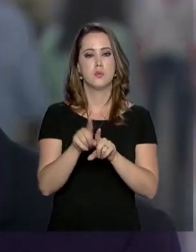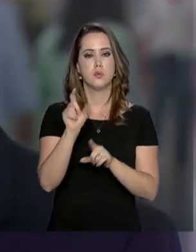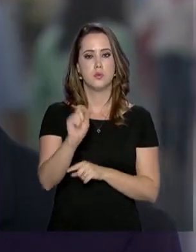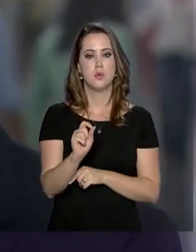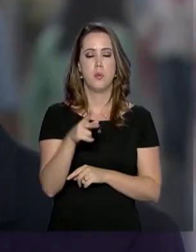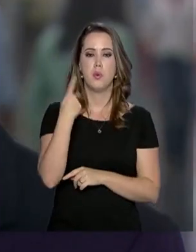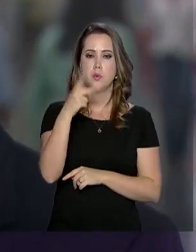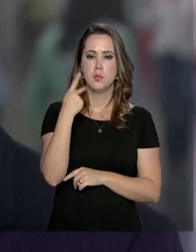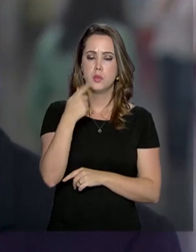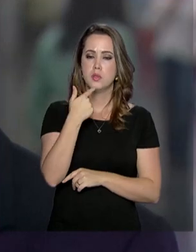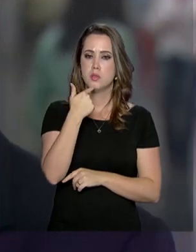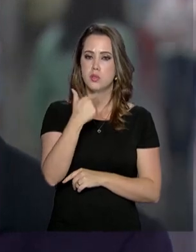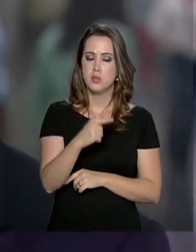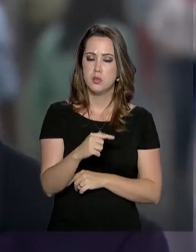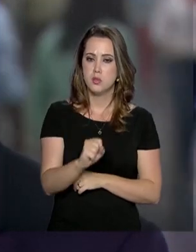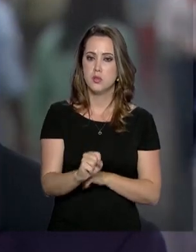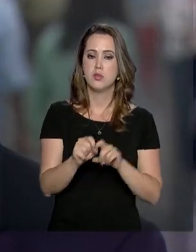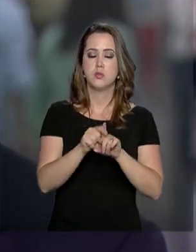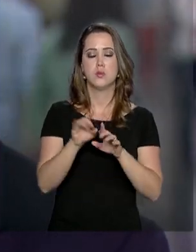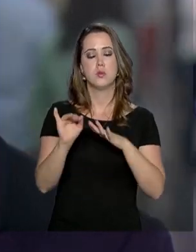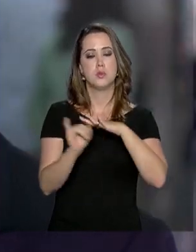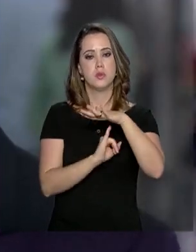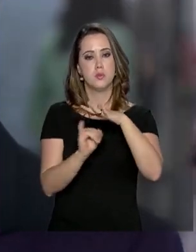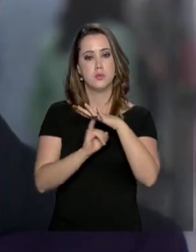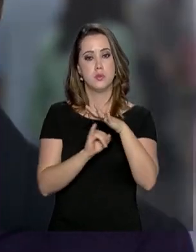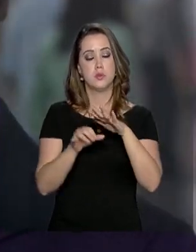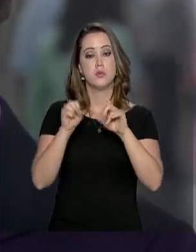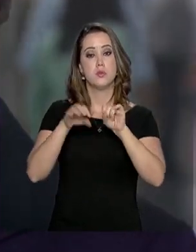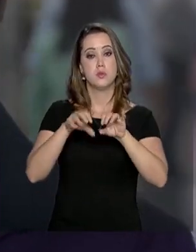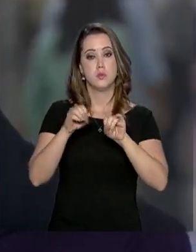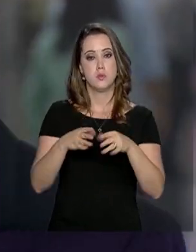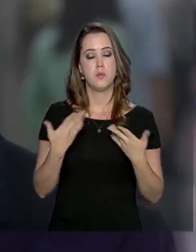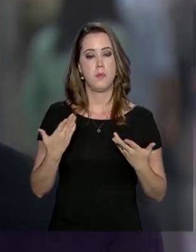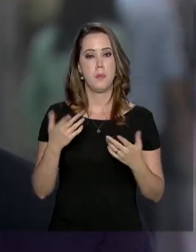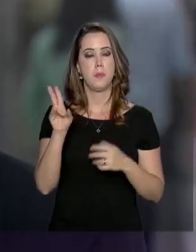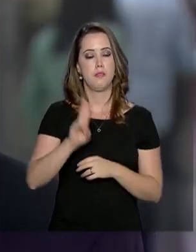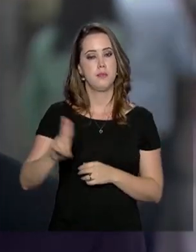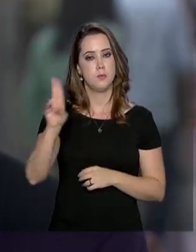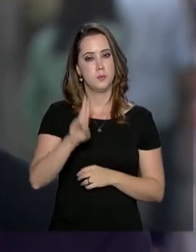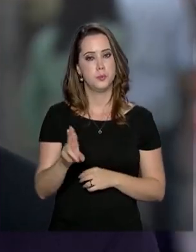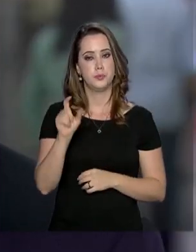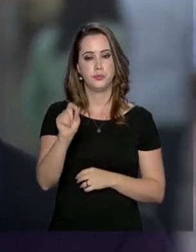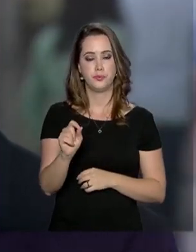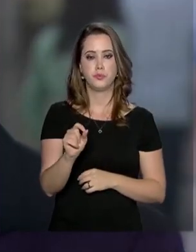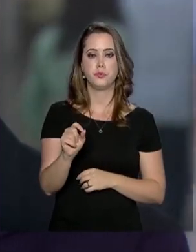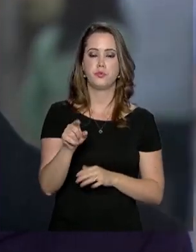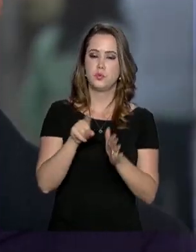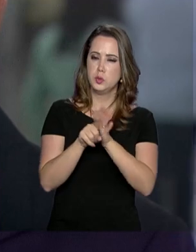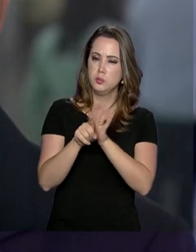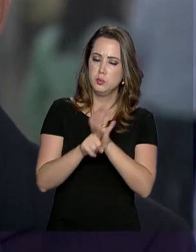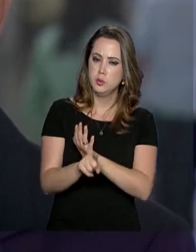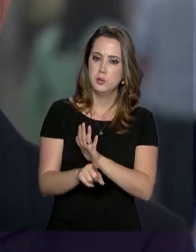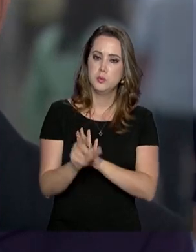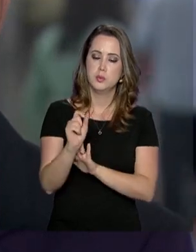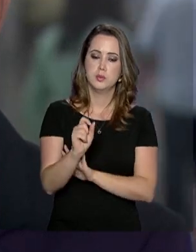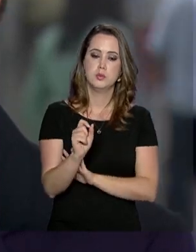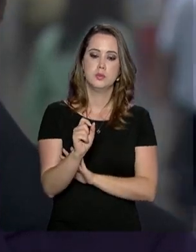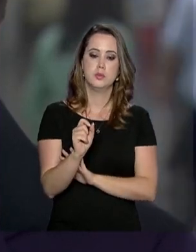uma política linguística para as instituições de ensino superior, no caso das universidades, institutos de pesquisas